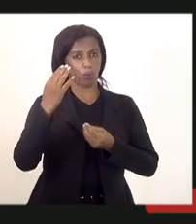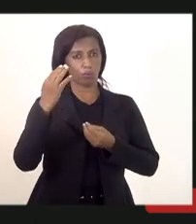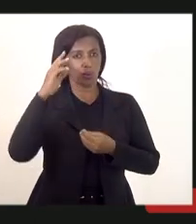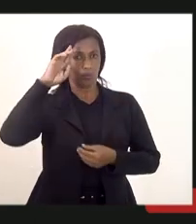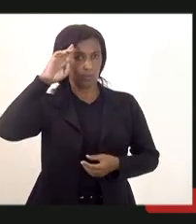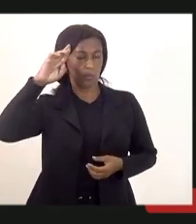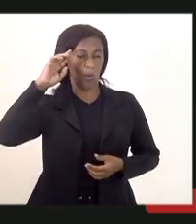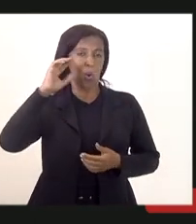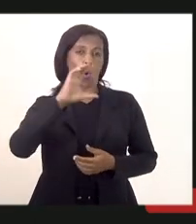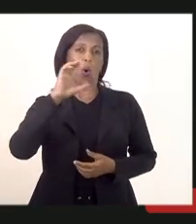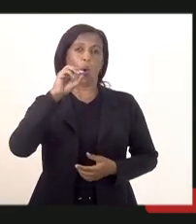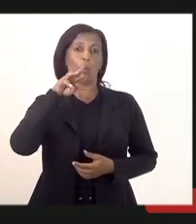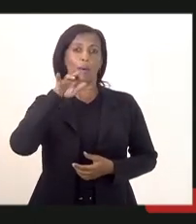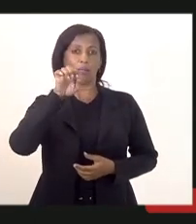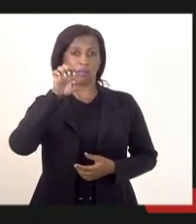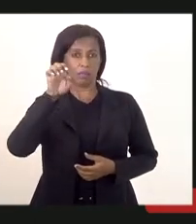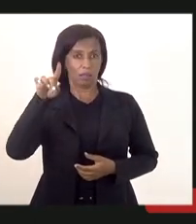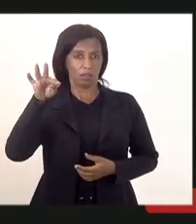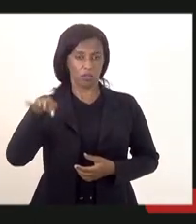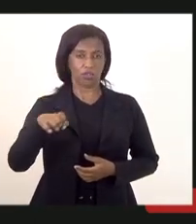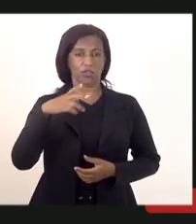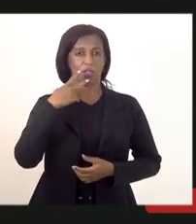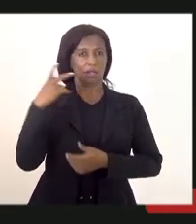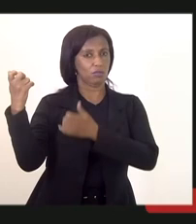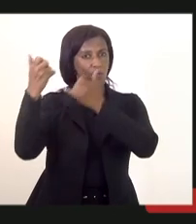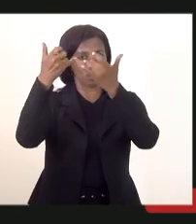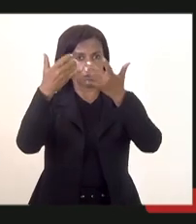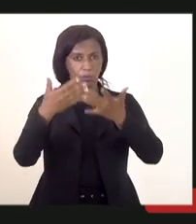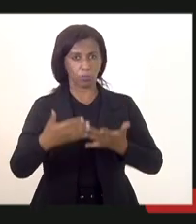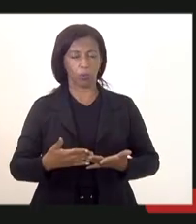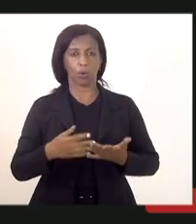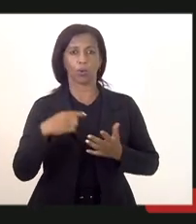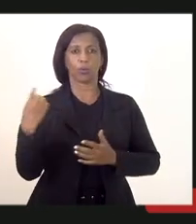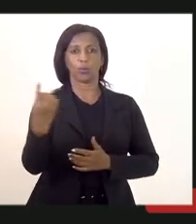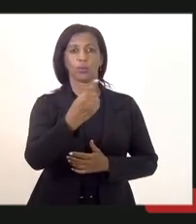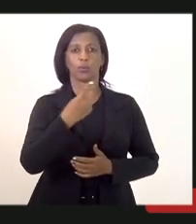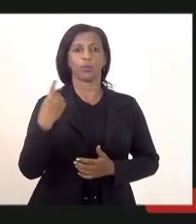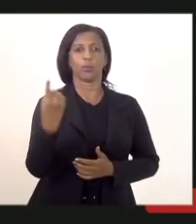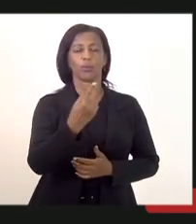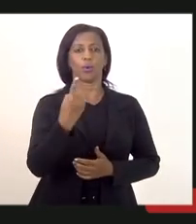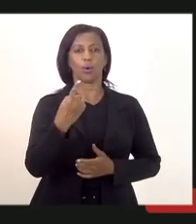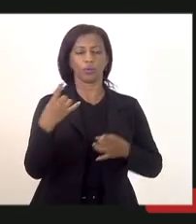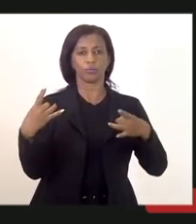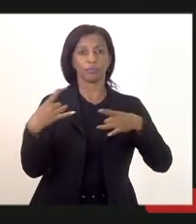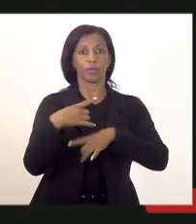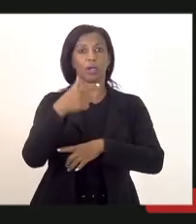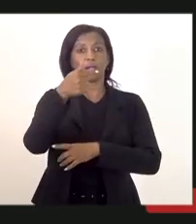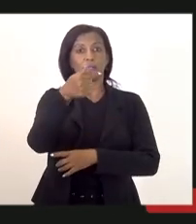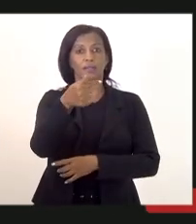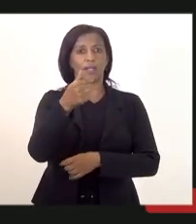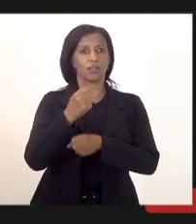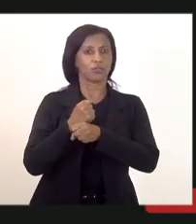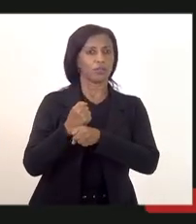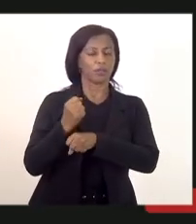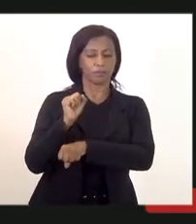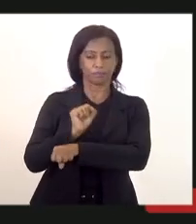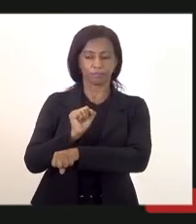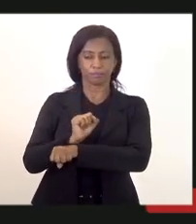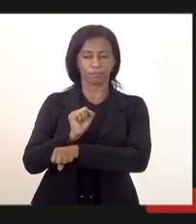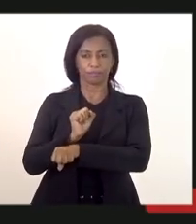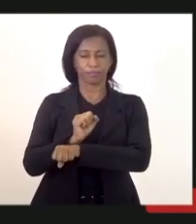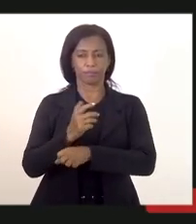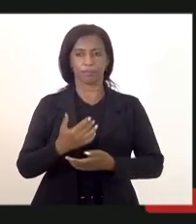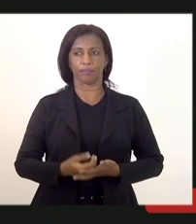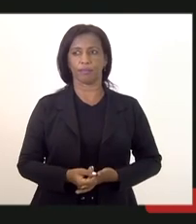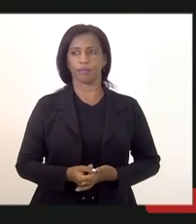bombeiro tem que estar preparado nós estamos nós estamos há sete anos esperando então nós tivemos sete anos